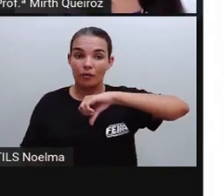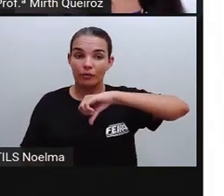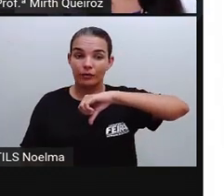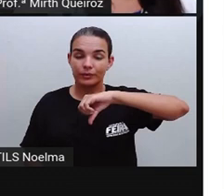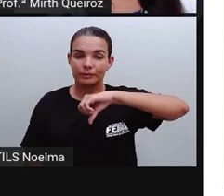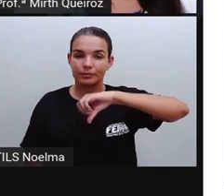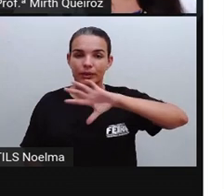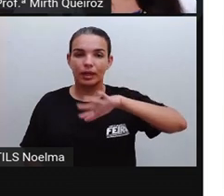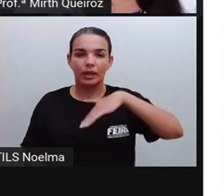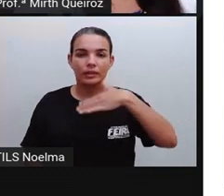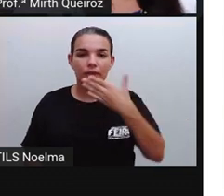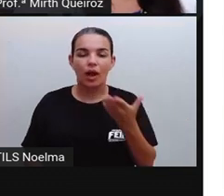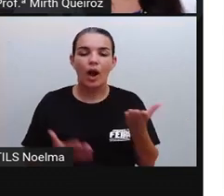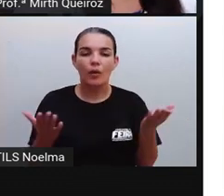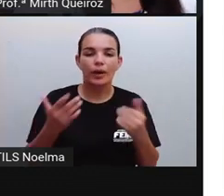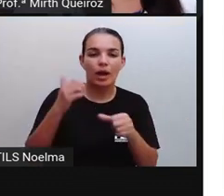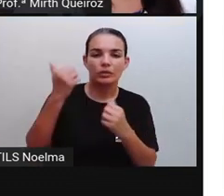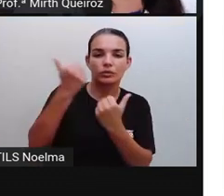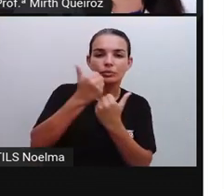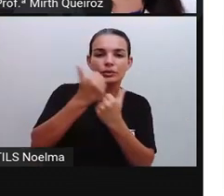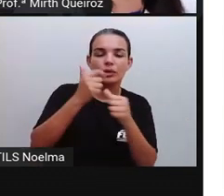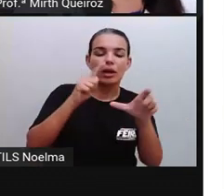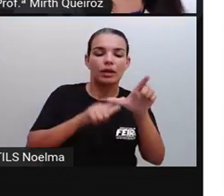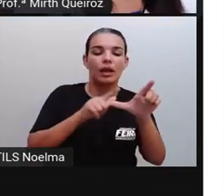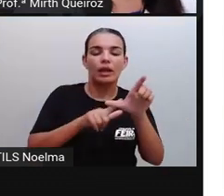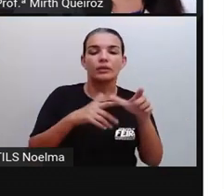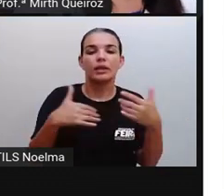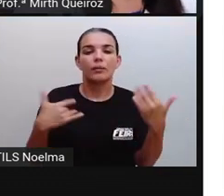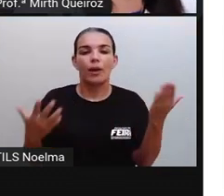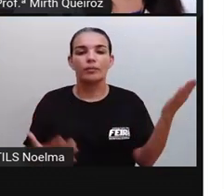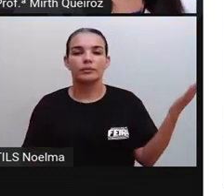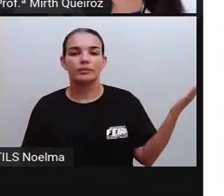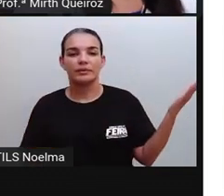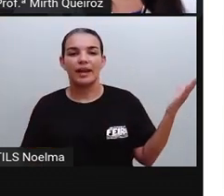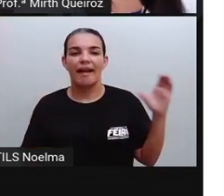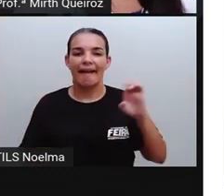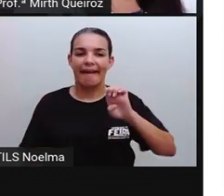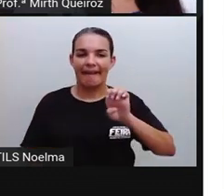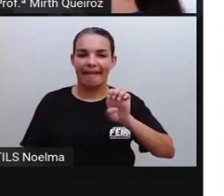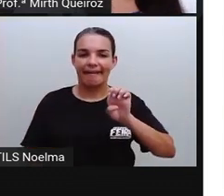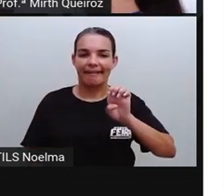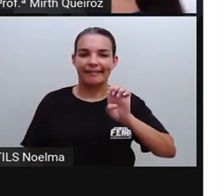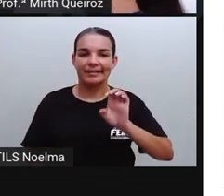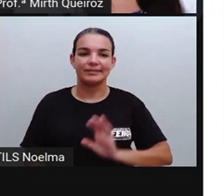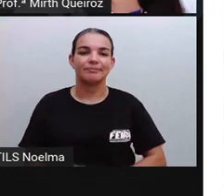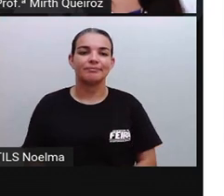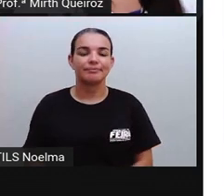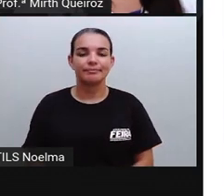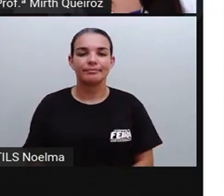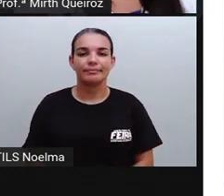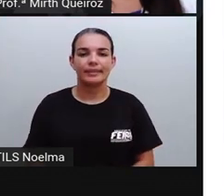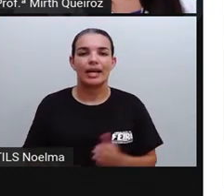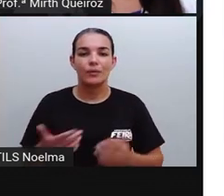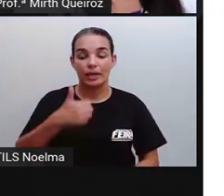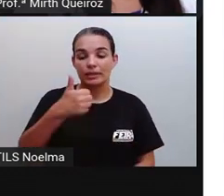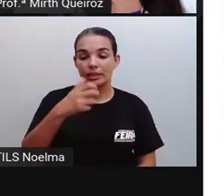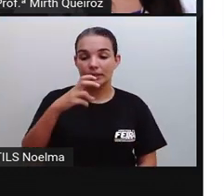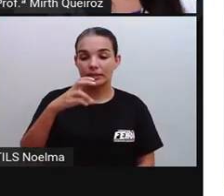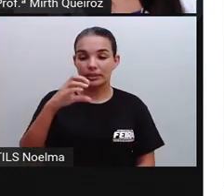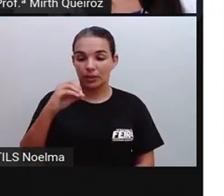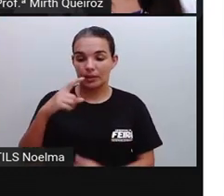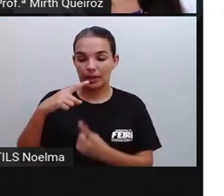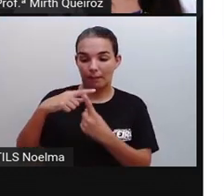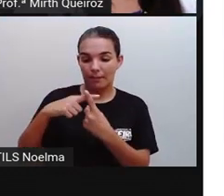9. Para quem respondeu 9, acertou. Então, nós temos aqui a letra E. 150